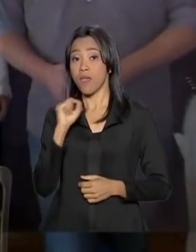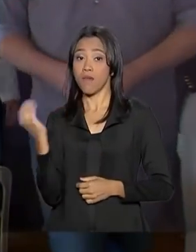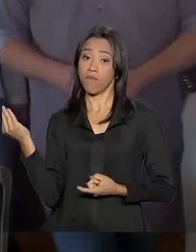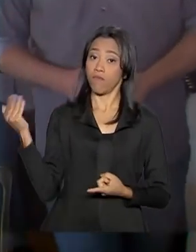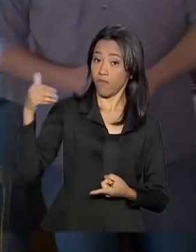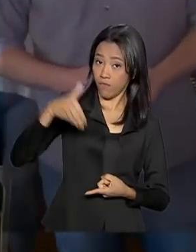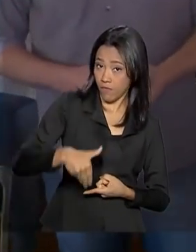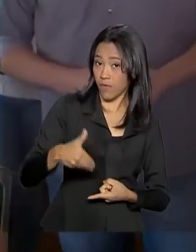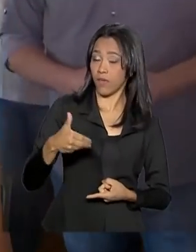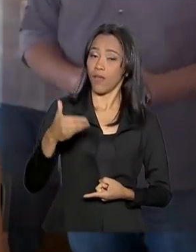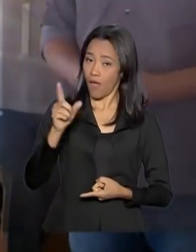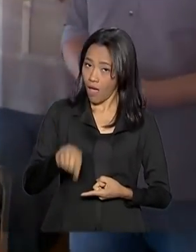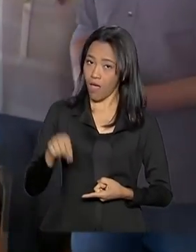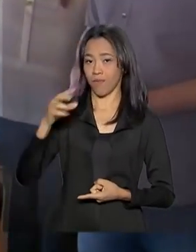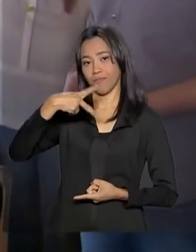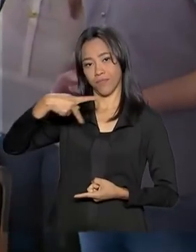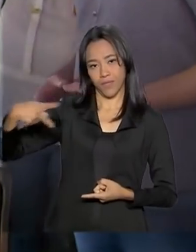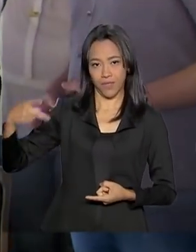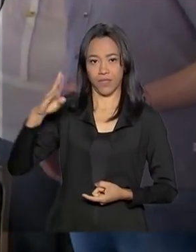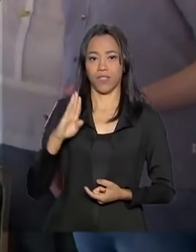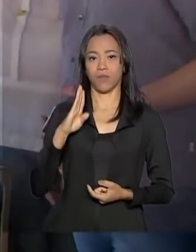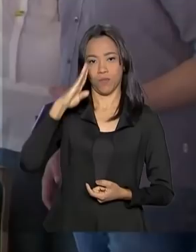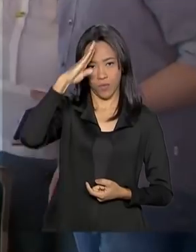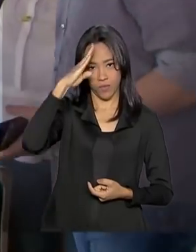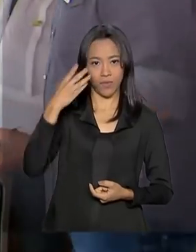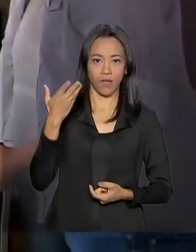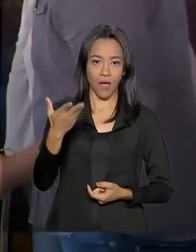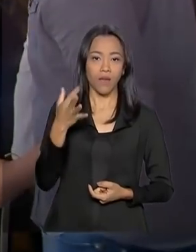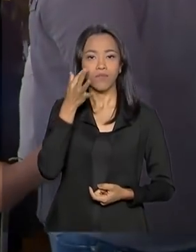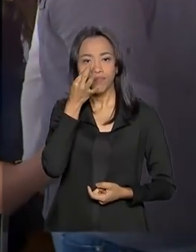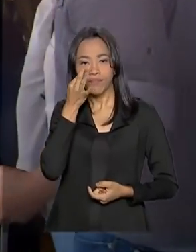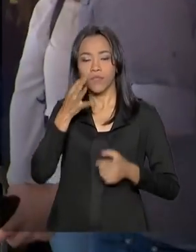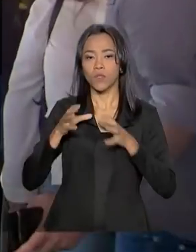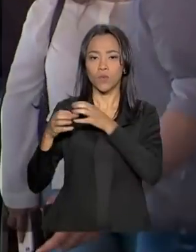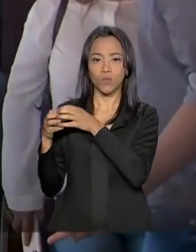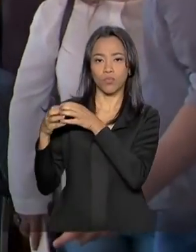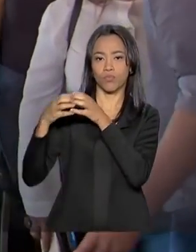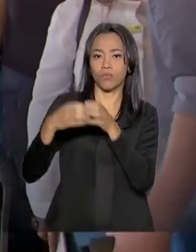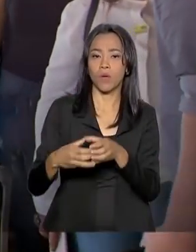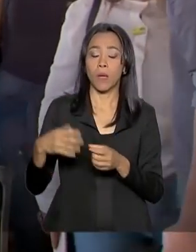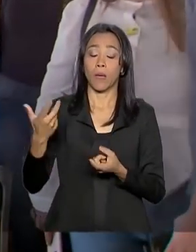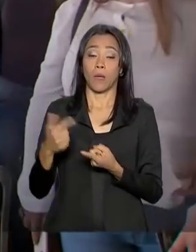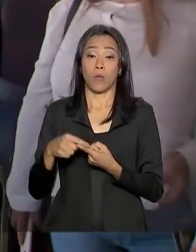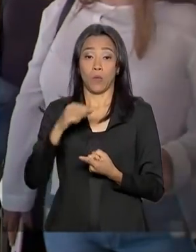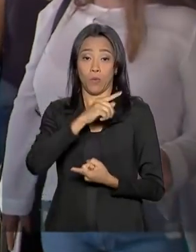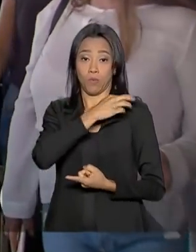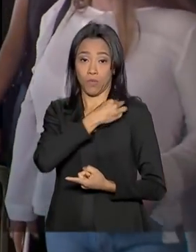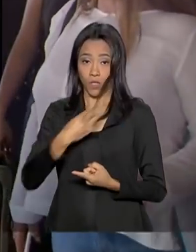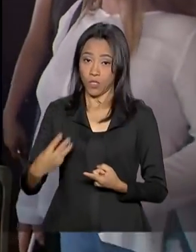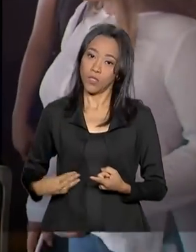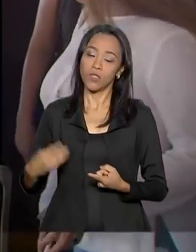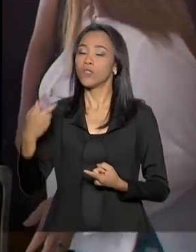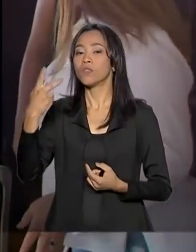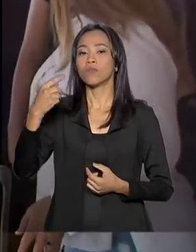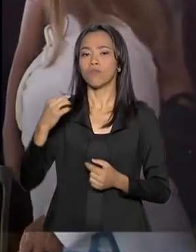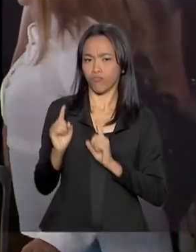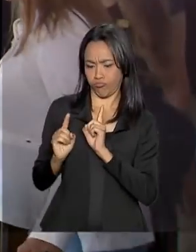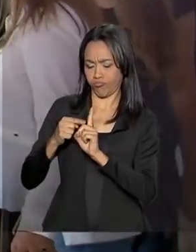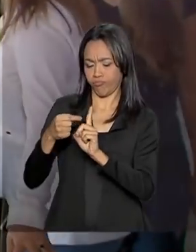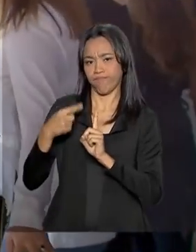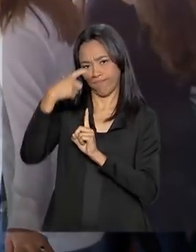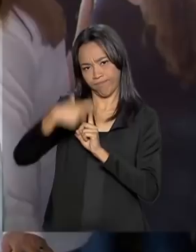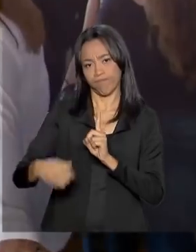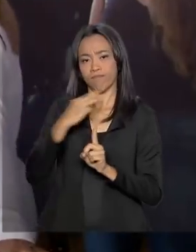esse lançamento é o presidente Jair Bolsonaro, acompanhado do ministro do Meio Ambiente, Ricardo Salles. Bom,